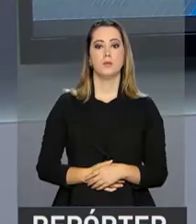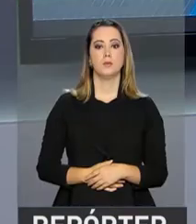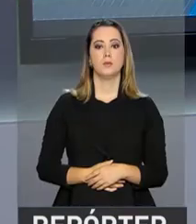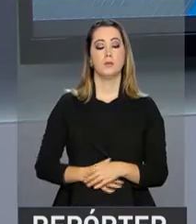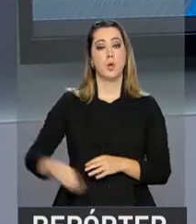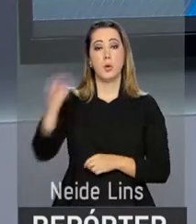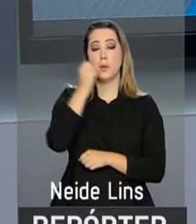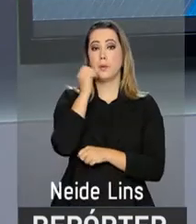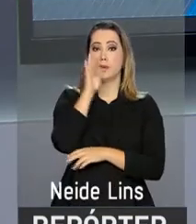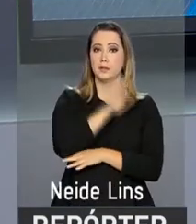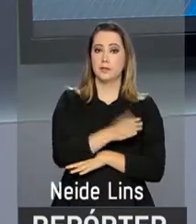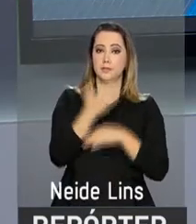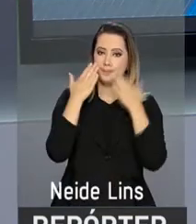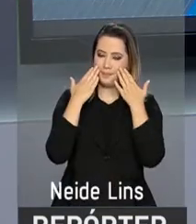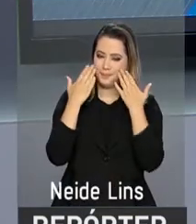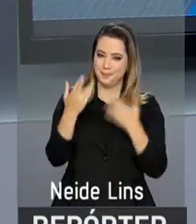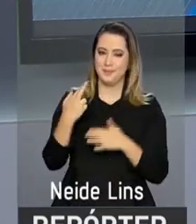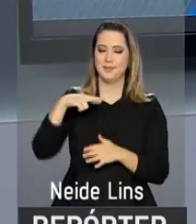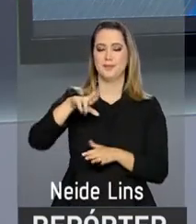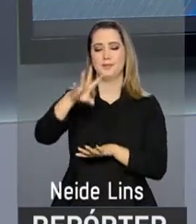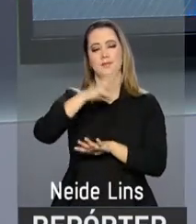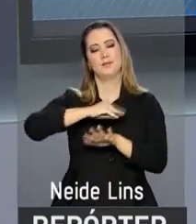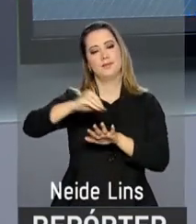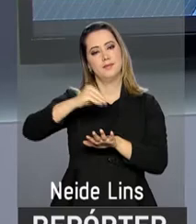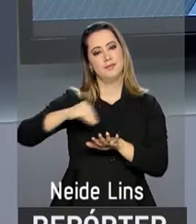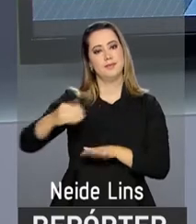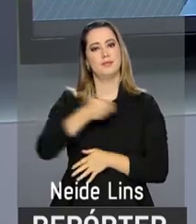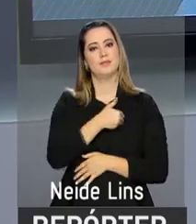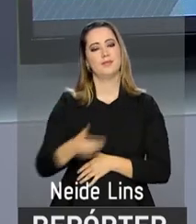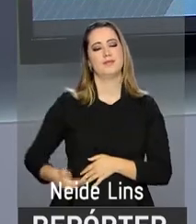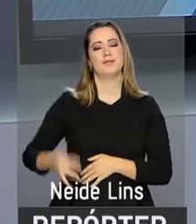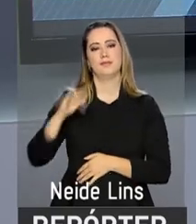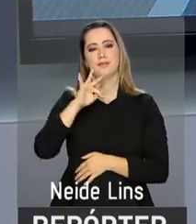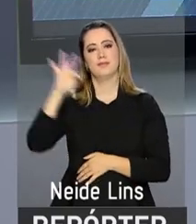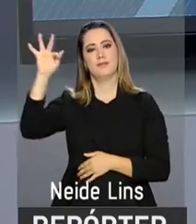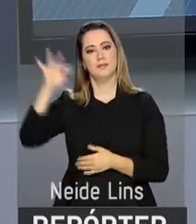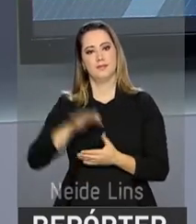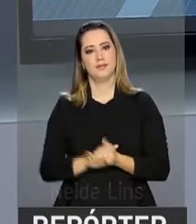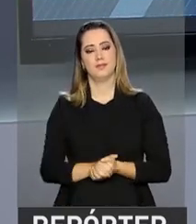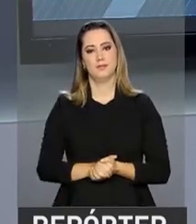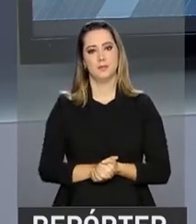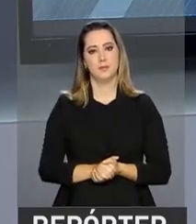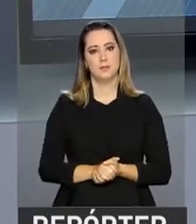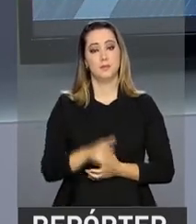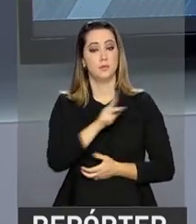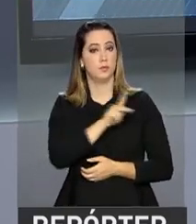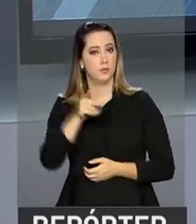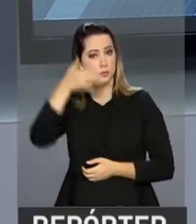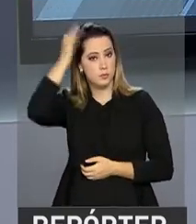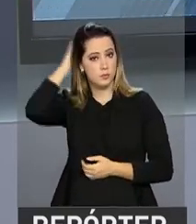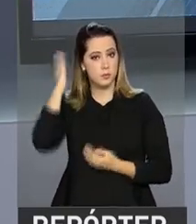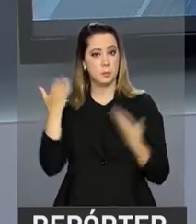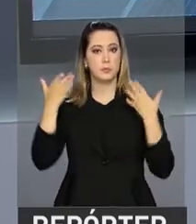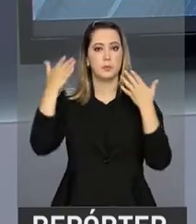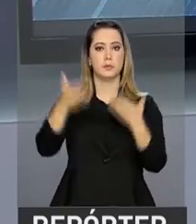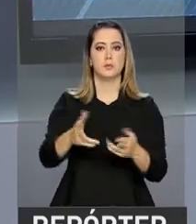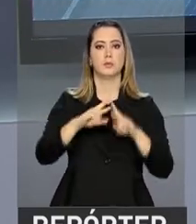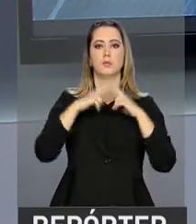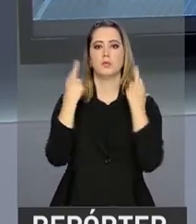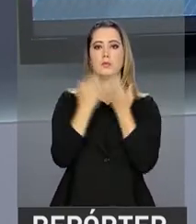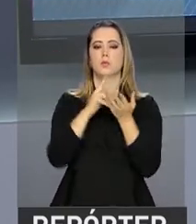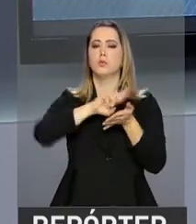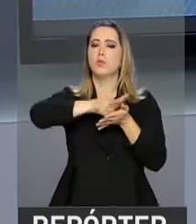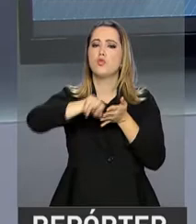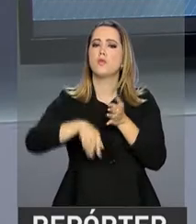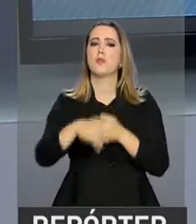Olá, boa tarde. Estamos de volta com o repórter NBR e as notícias do governo federal. O presidente Michel Temer participa de